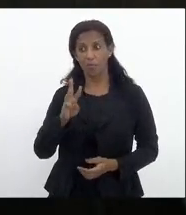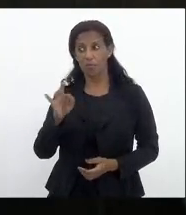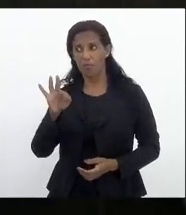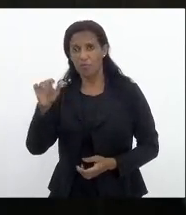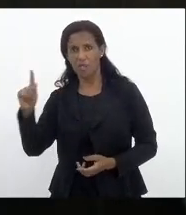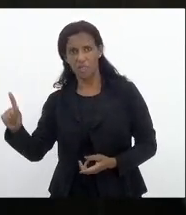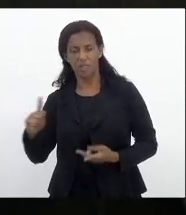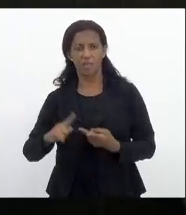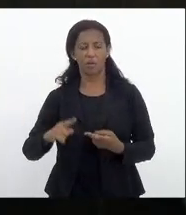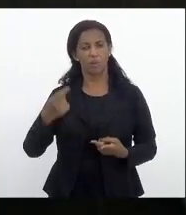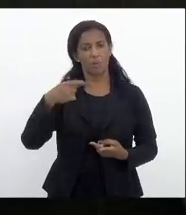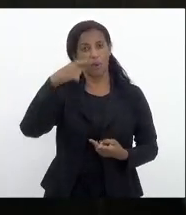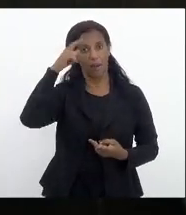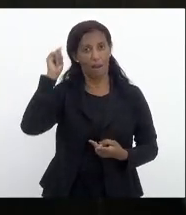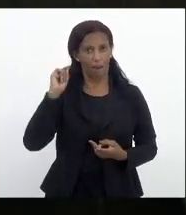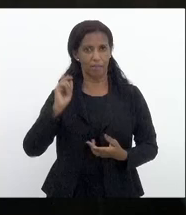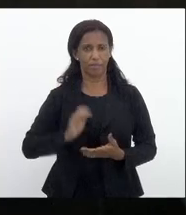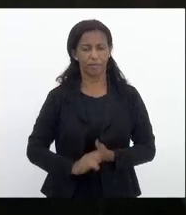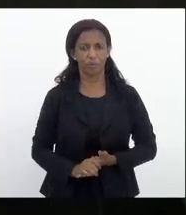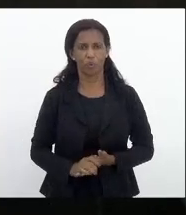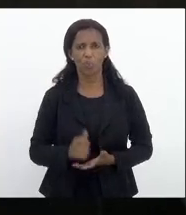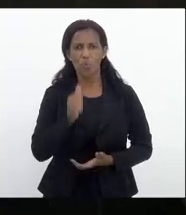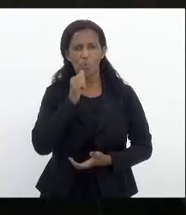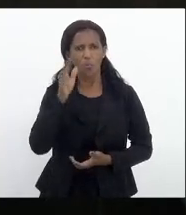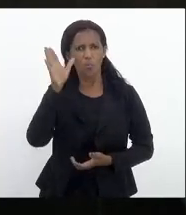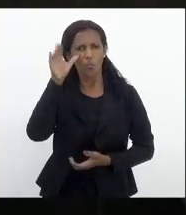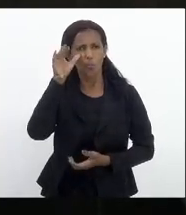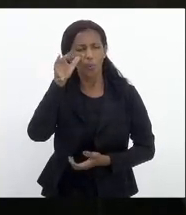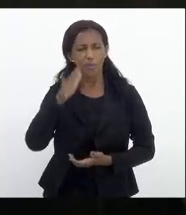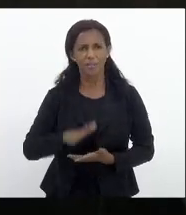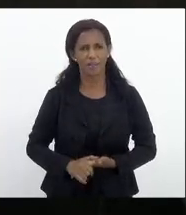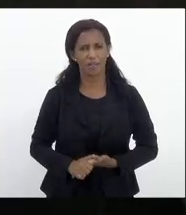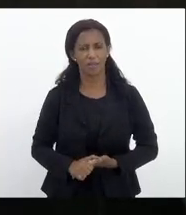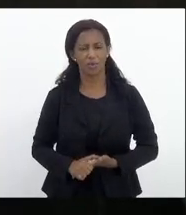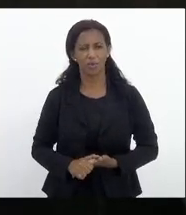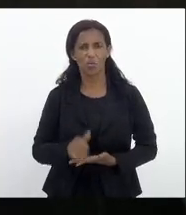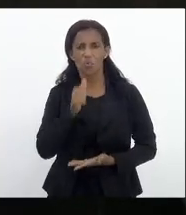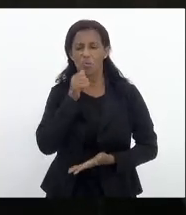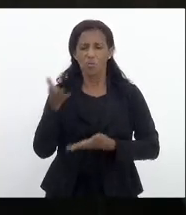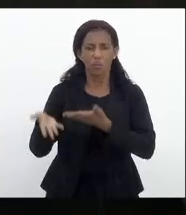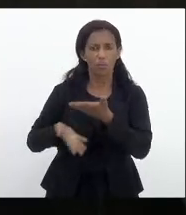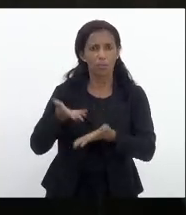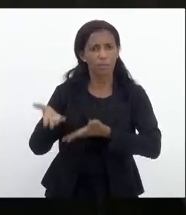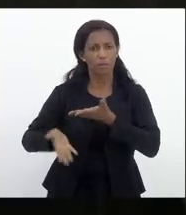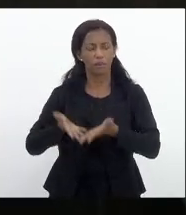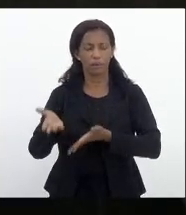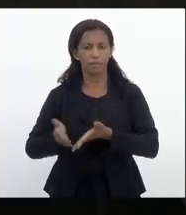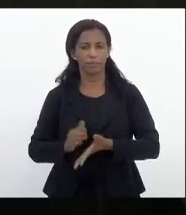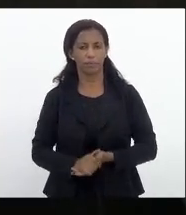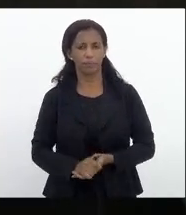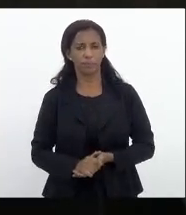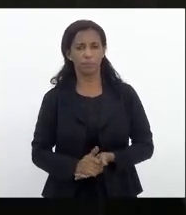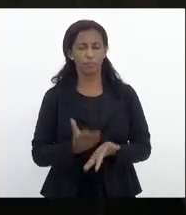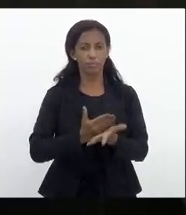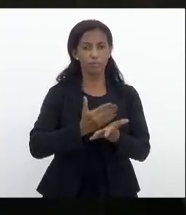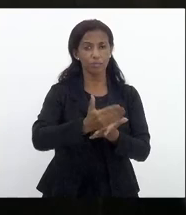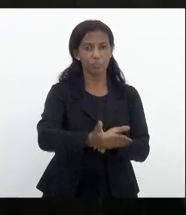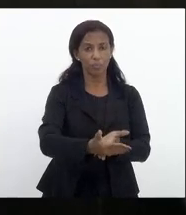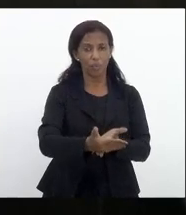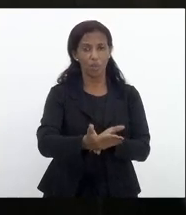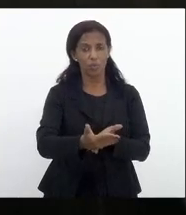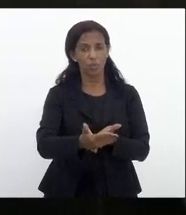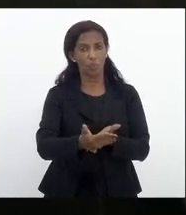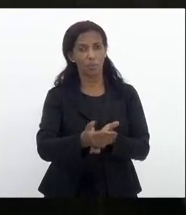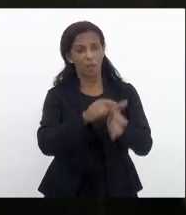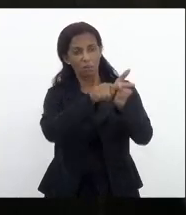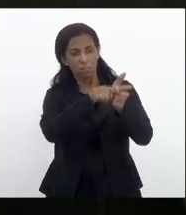depois o governo Castro não teve a curiosidade não teve o cuidado de começar a auditar essa